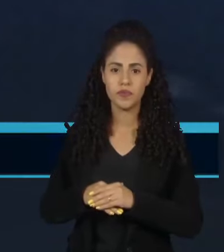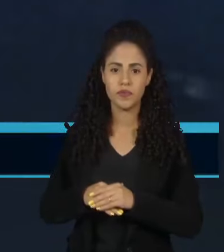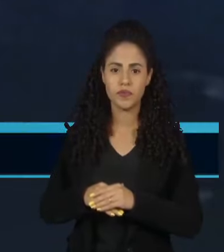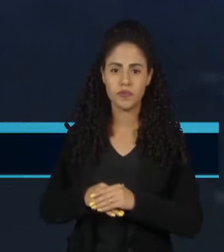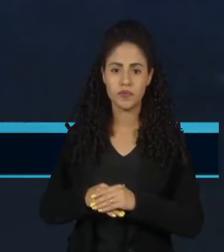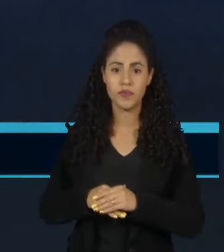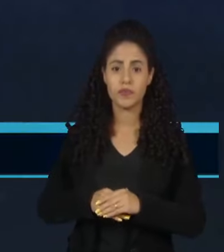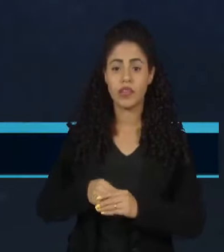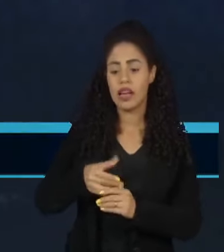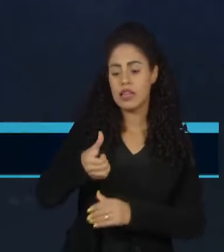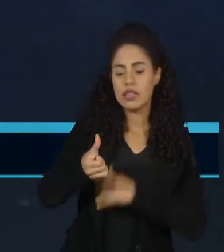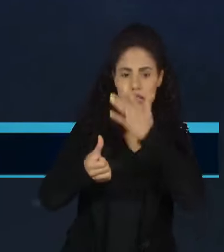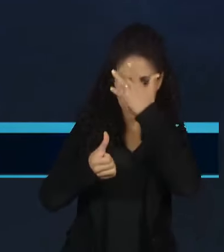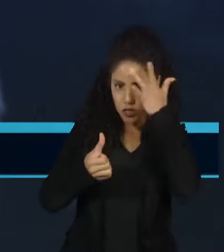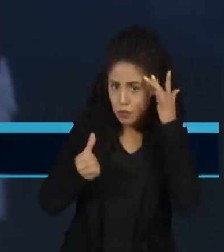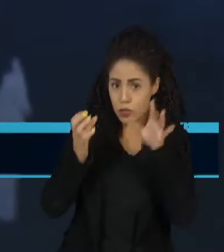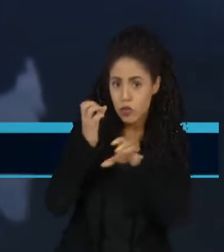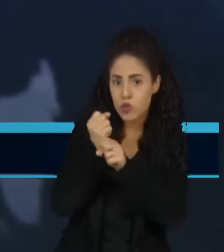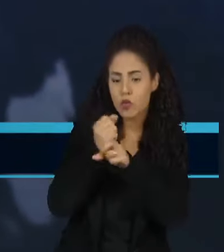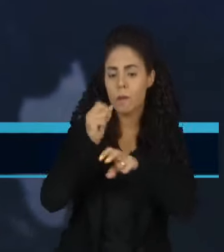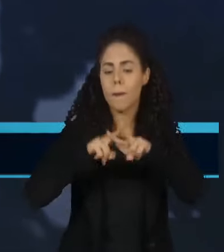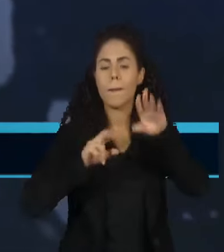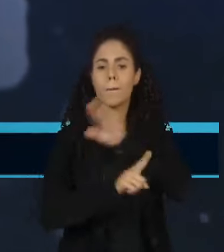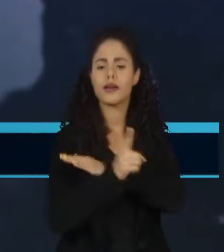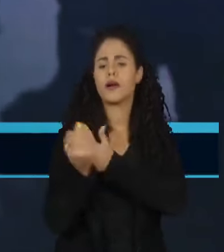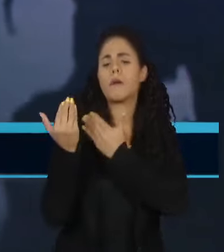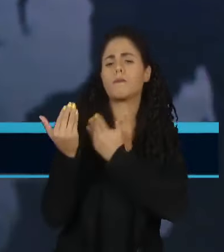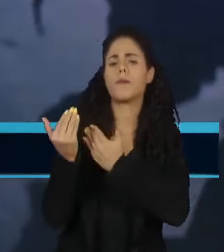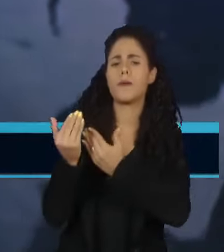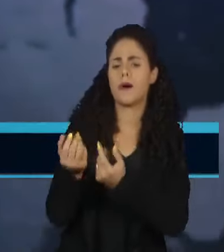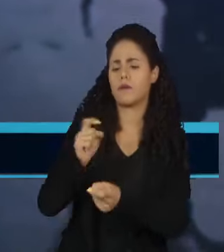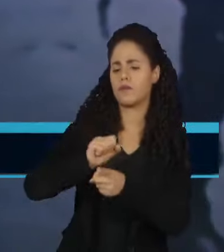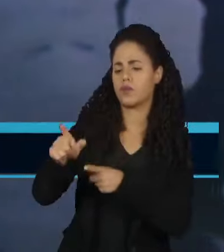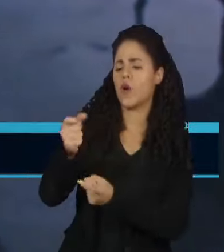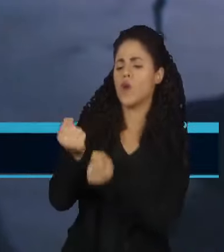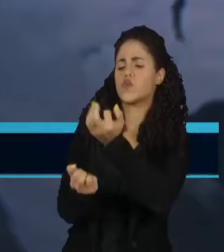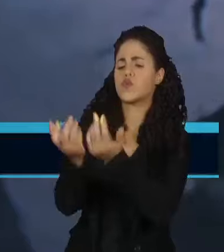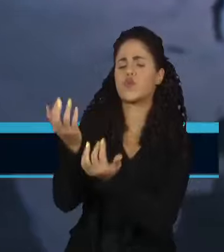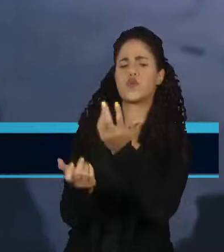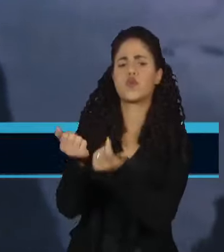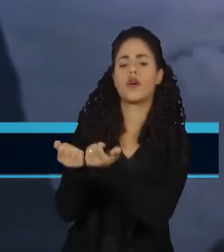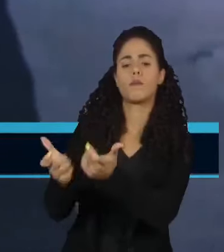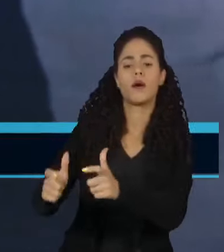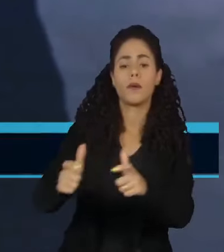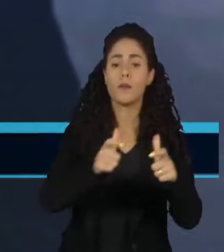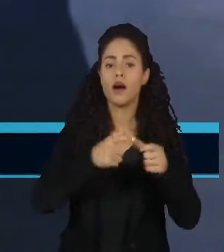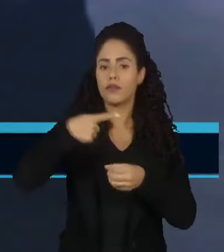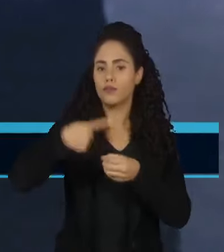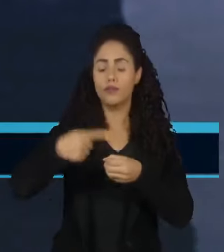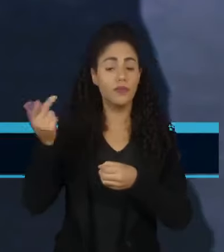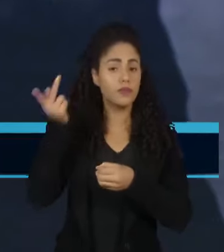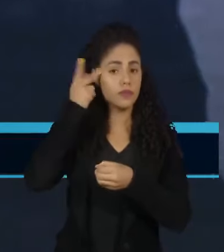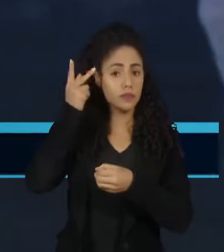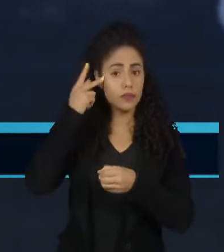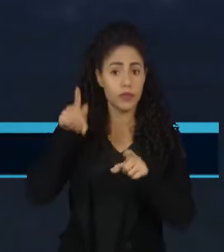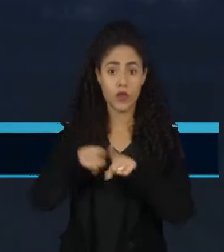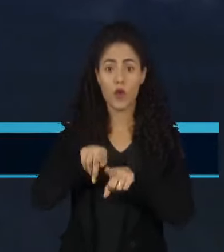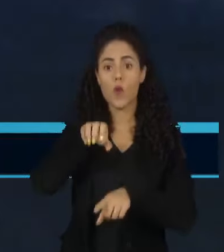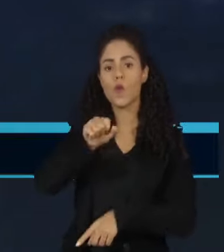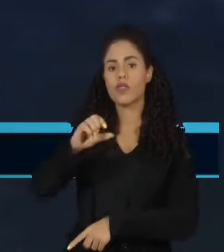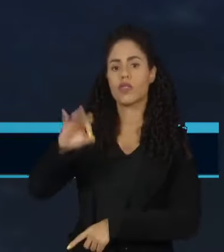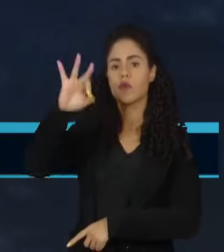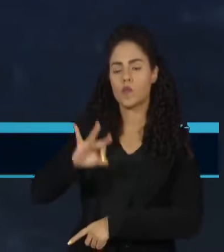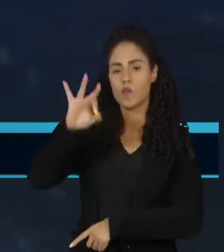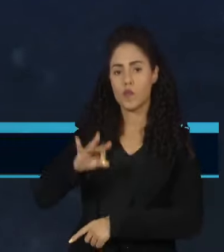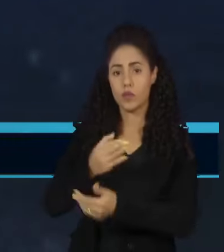Seis pessoas já foram presas, suspeitas de provocar os incêndios que devastaram lavouras em cidades do interior de São Paulo. Mais de 80